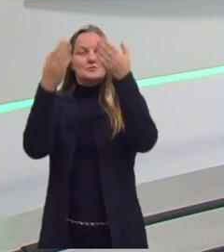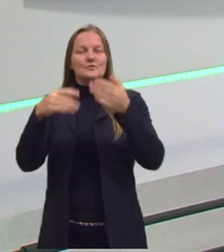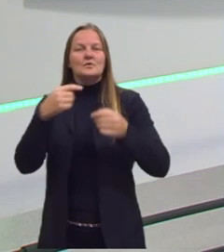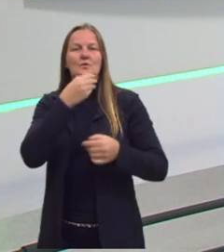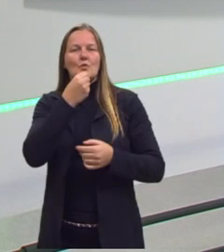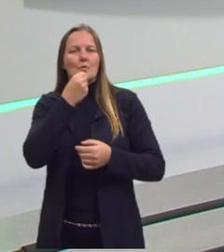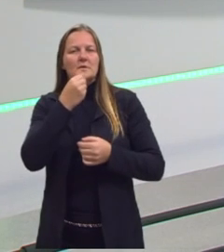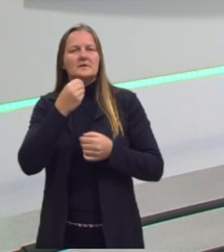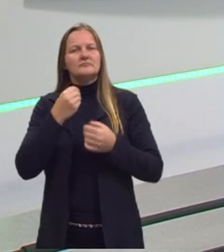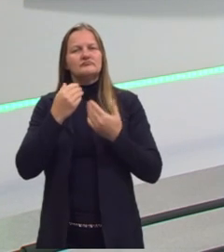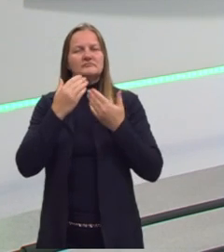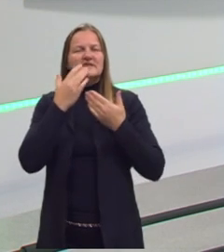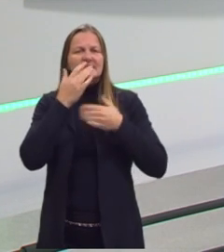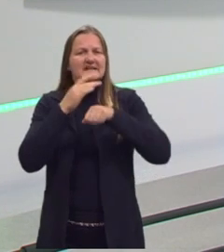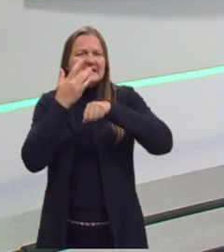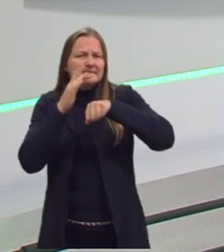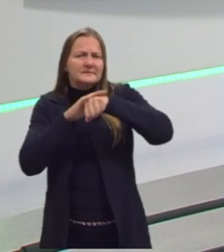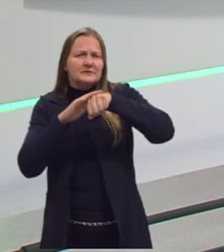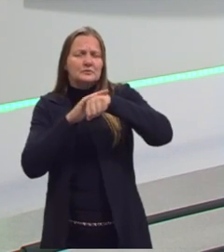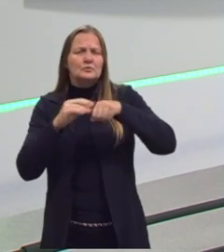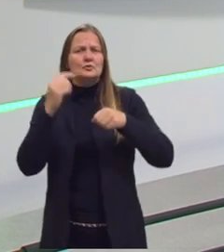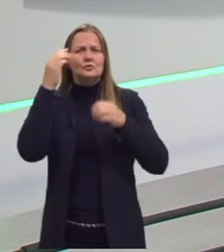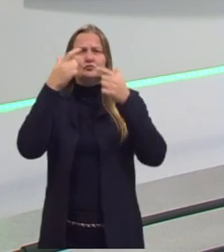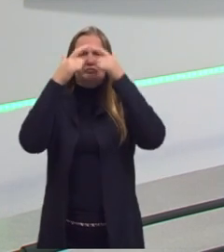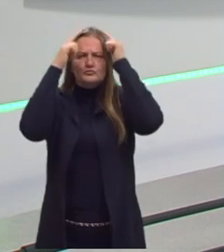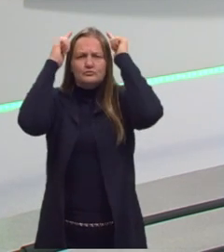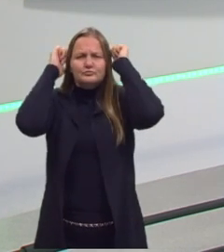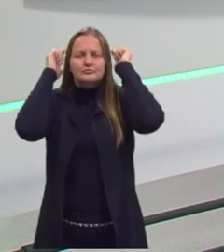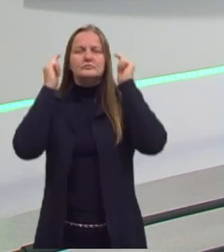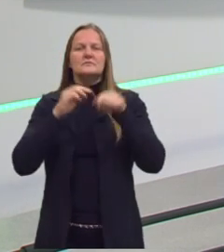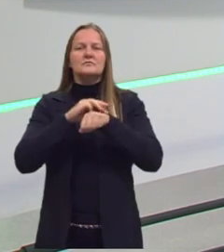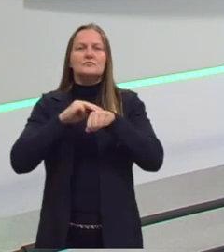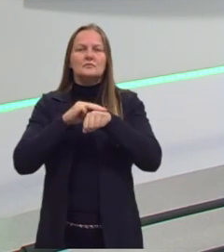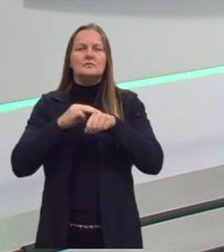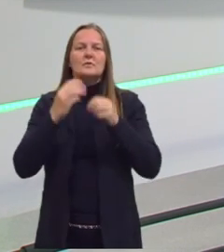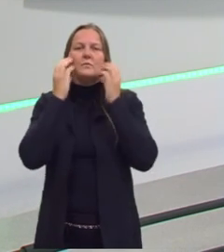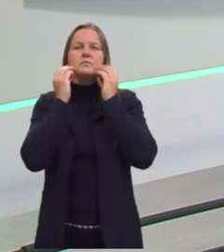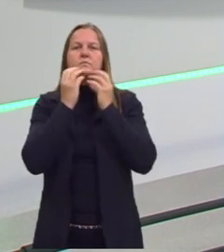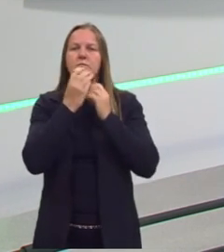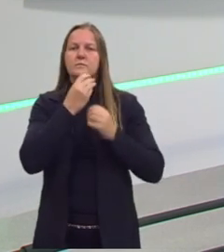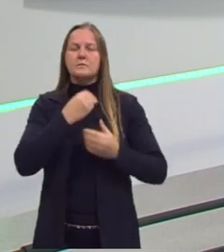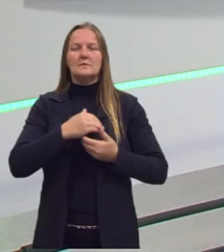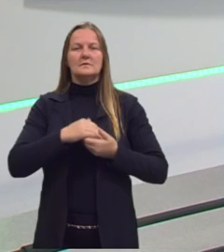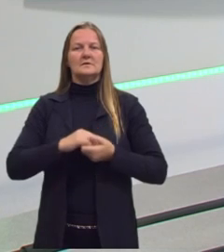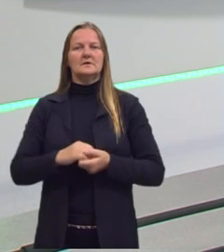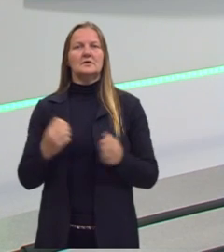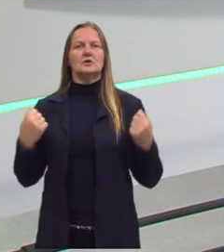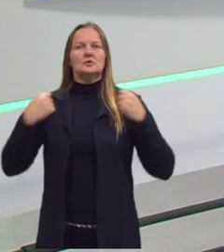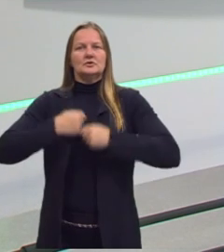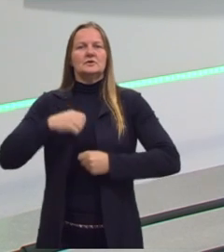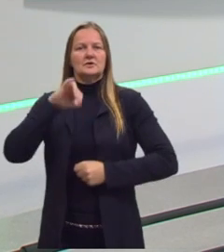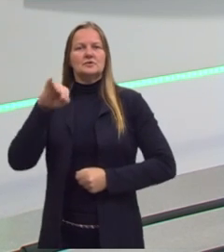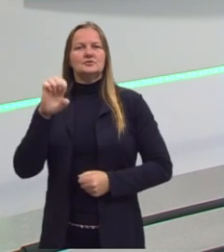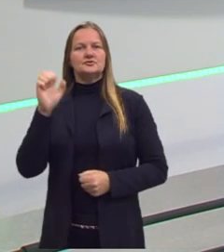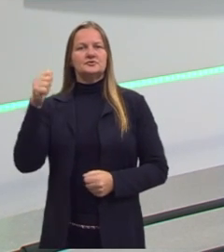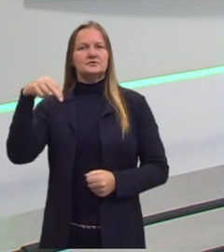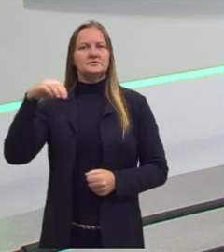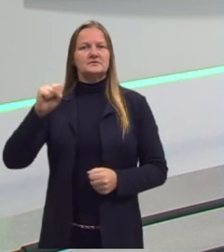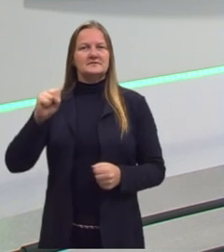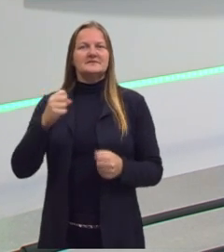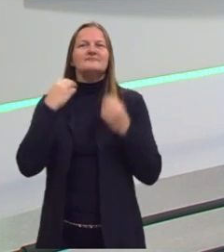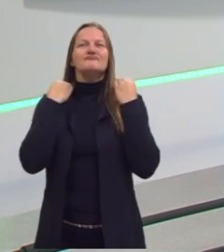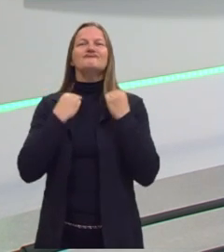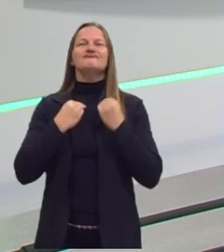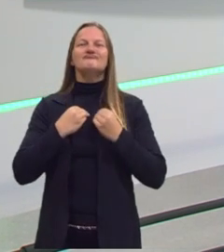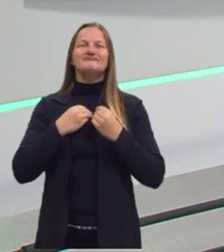branco, tenho cabelos castanhos, bem curto, uso barba comprida, estou usando uma jaqueta jeans, daquelas com pelinhos,